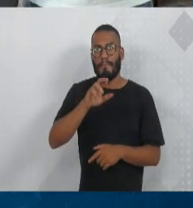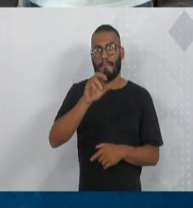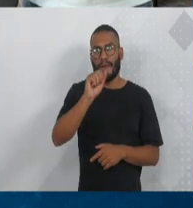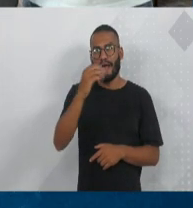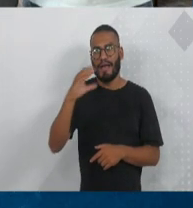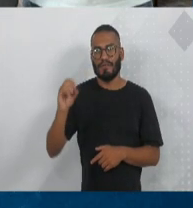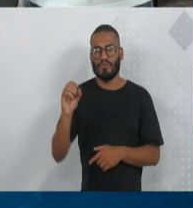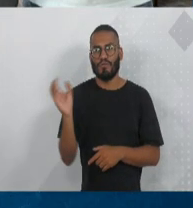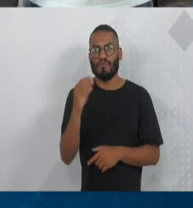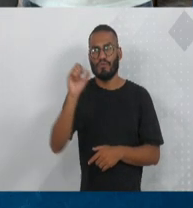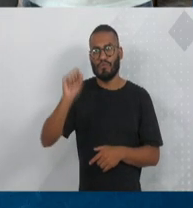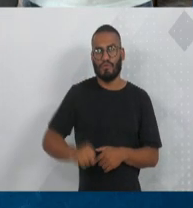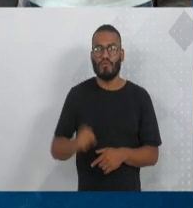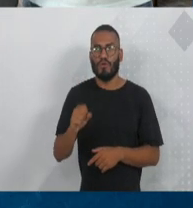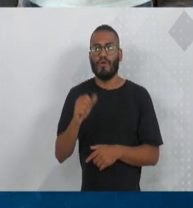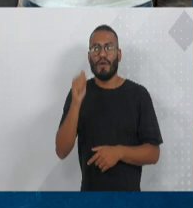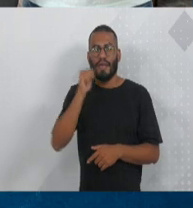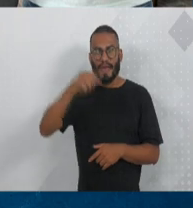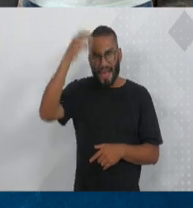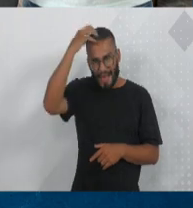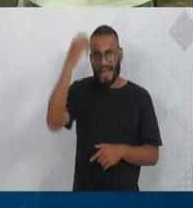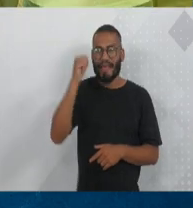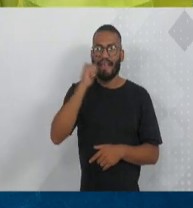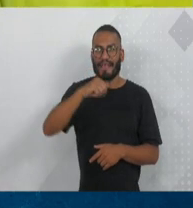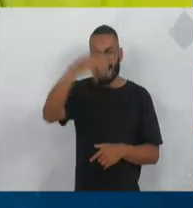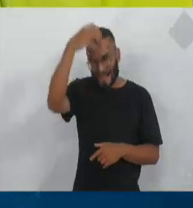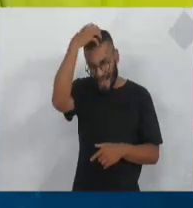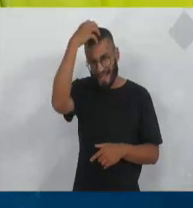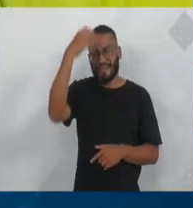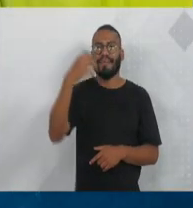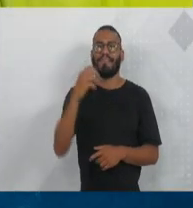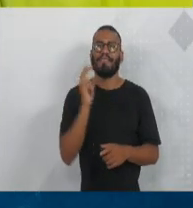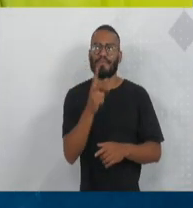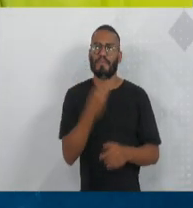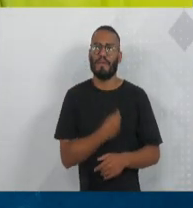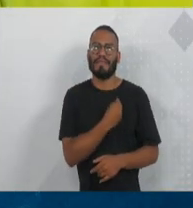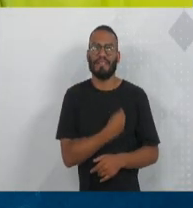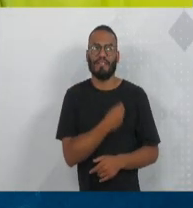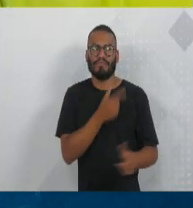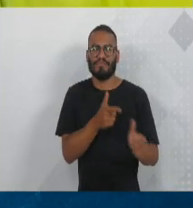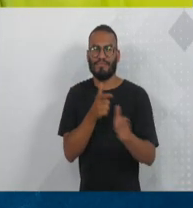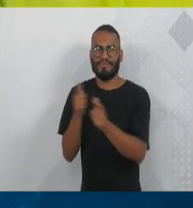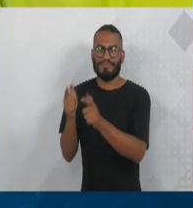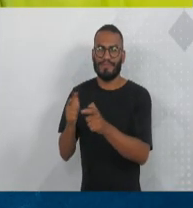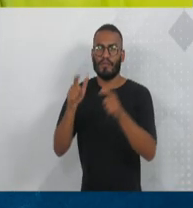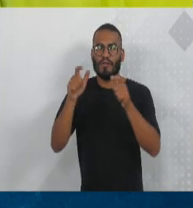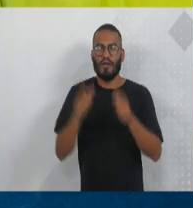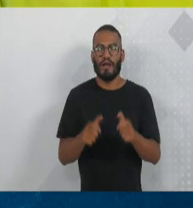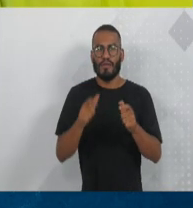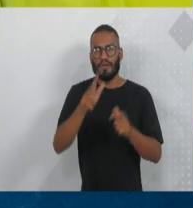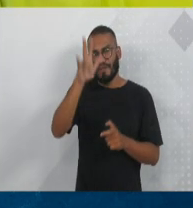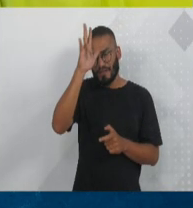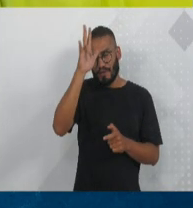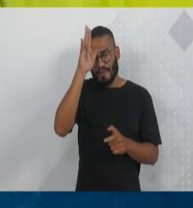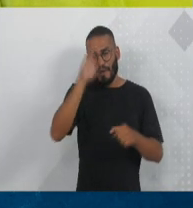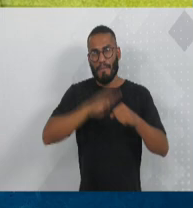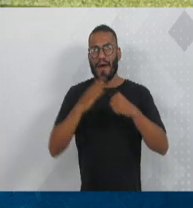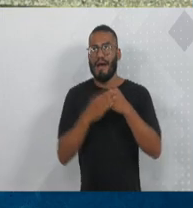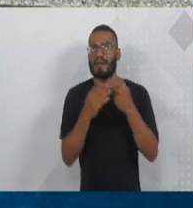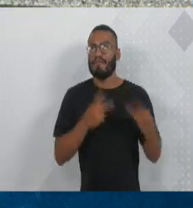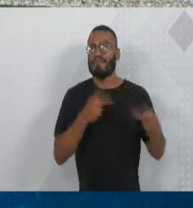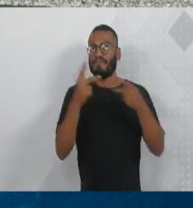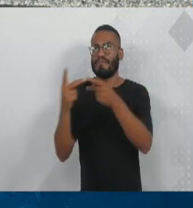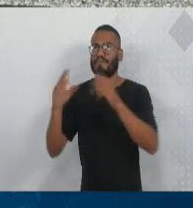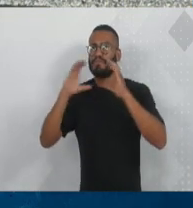de Rei e Rainha lá também, sempre presente lá nos Cacetiros, nas sociedades, na querida região da Vila Itopava, em outros bairros também, visitas na